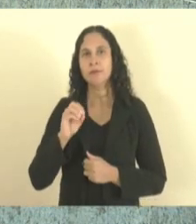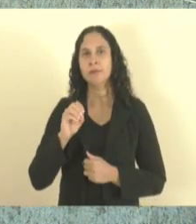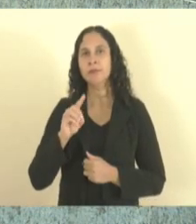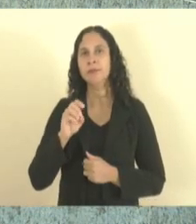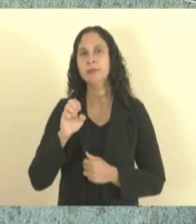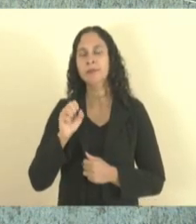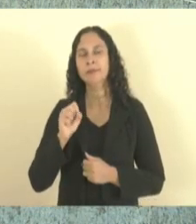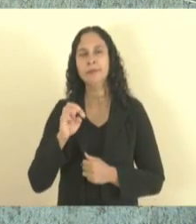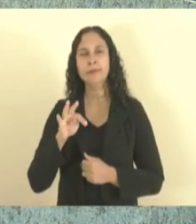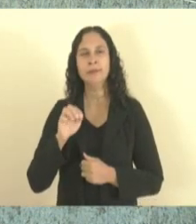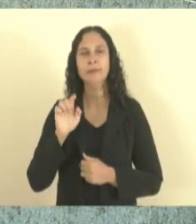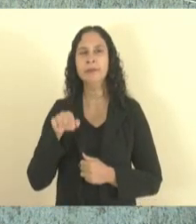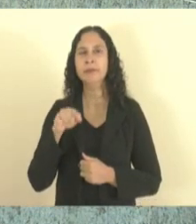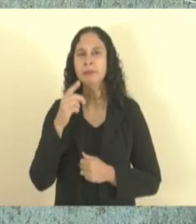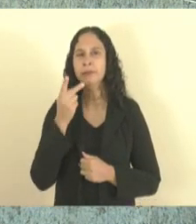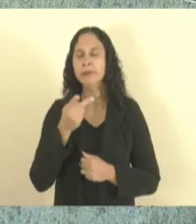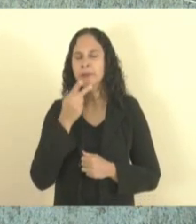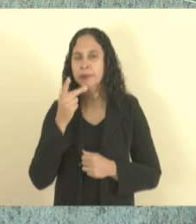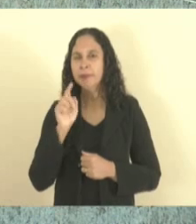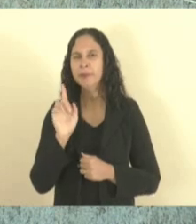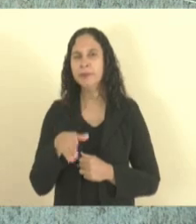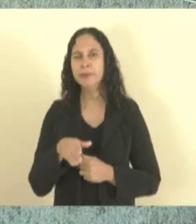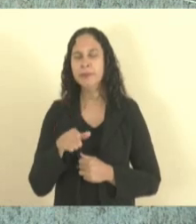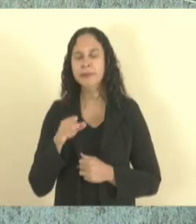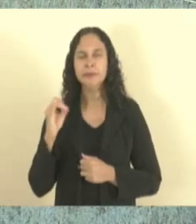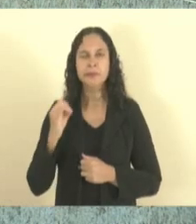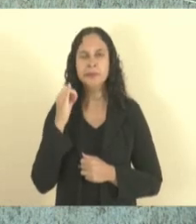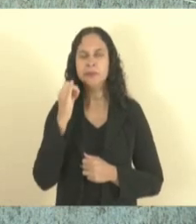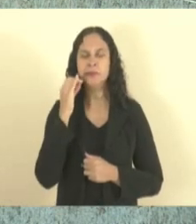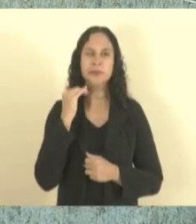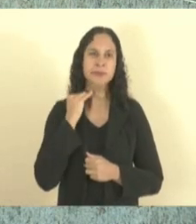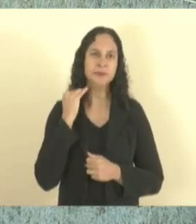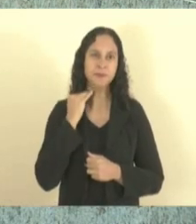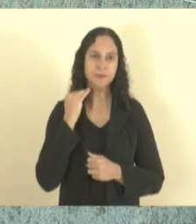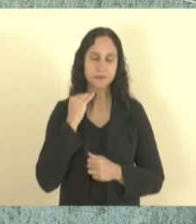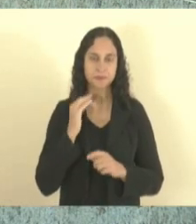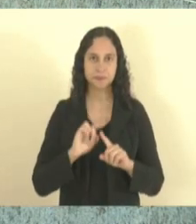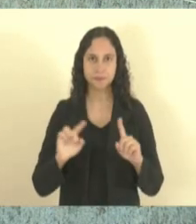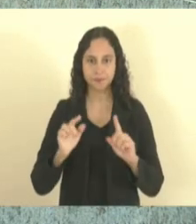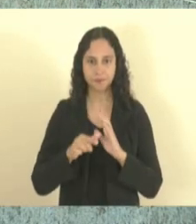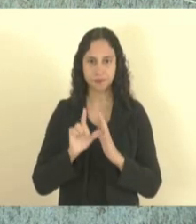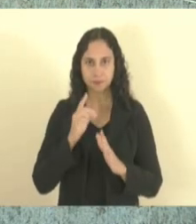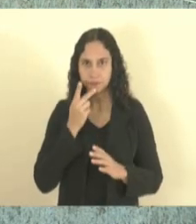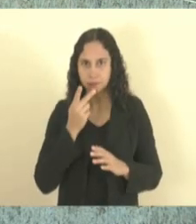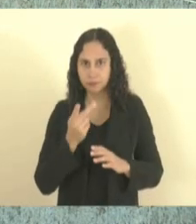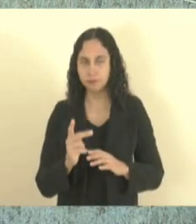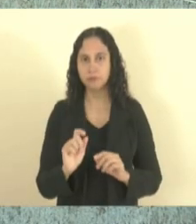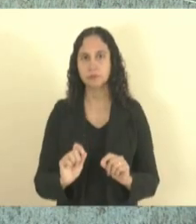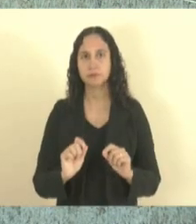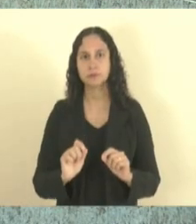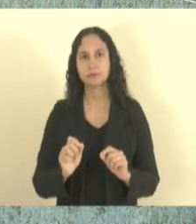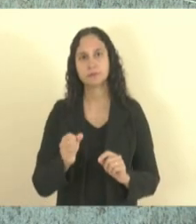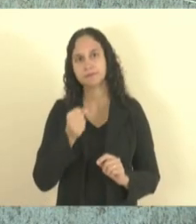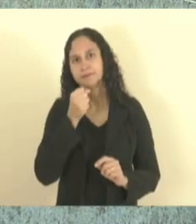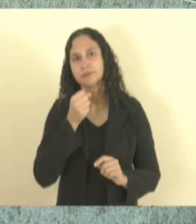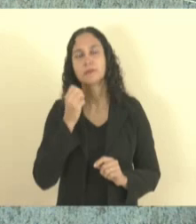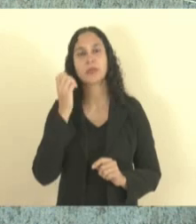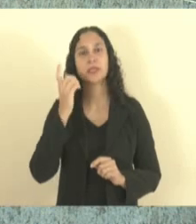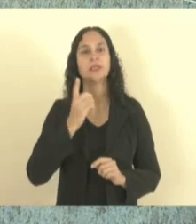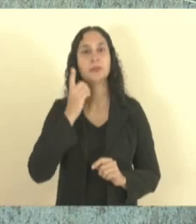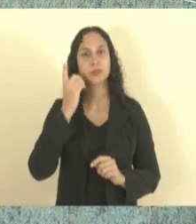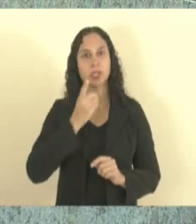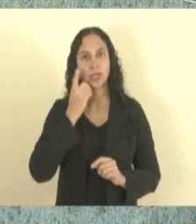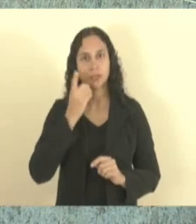importância do banco depois eu quero falar um pouquinho mais mas antes eu quero como de praxe passar a palavra aos deputados